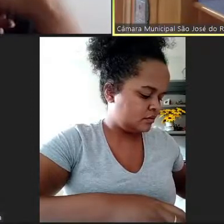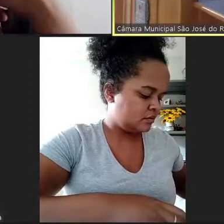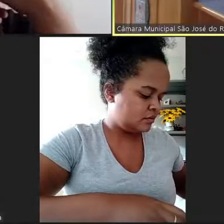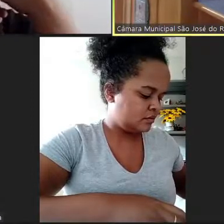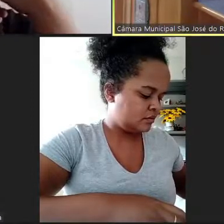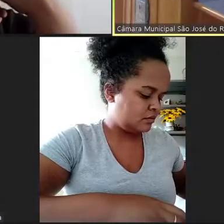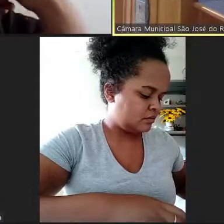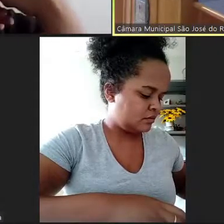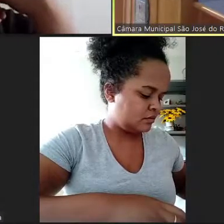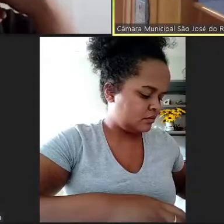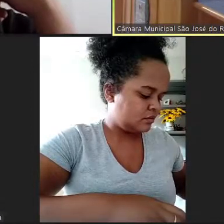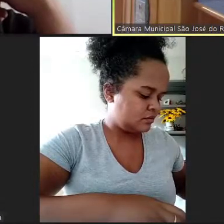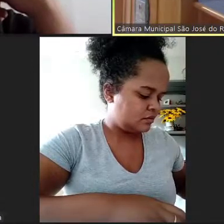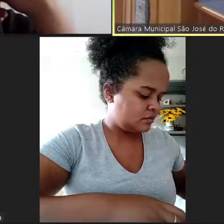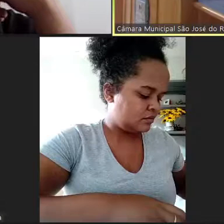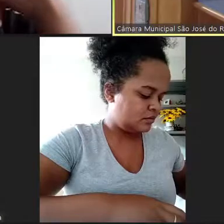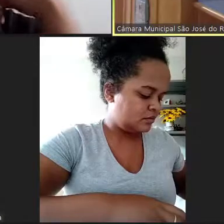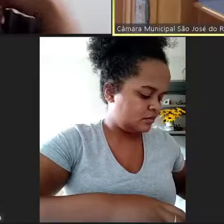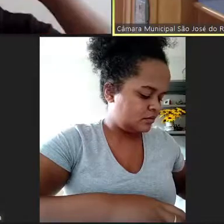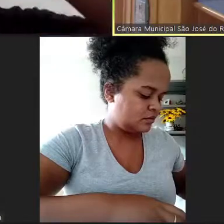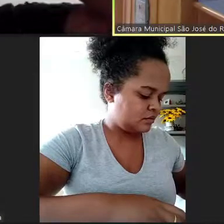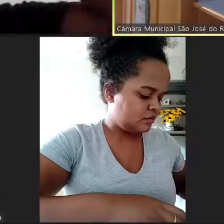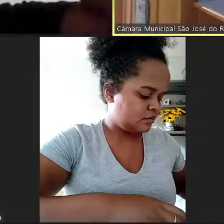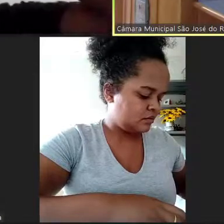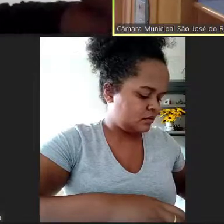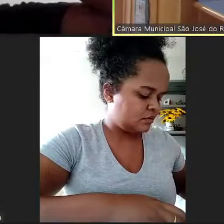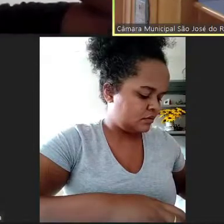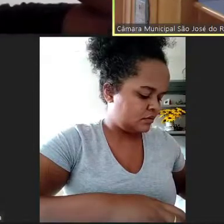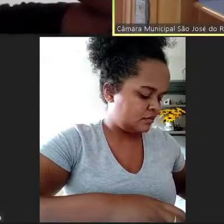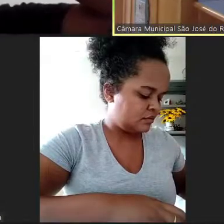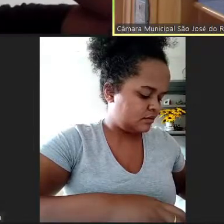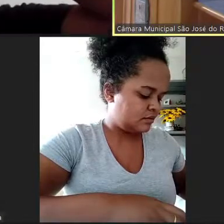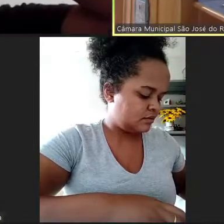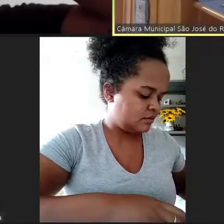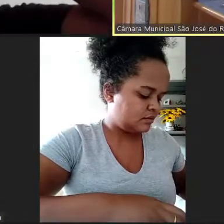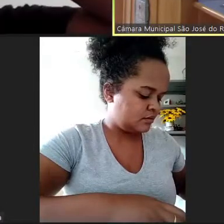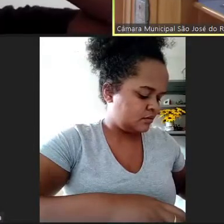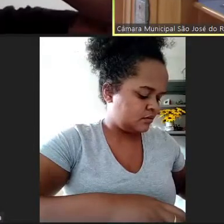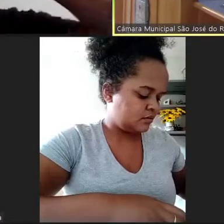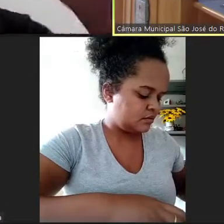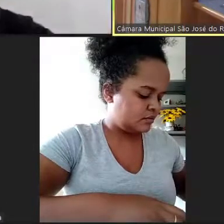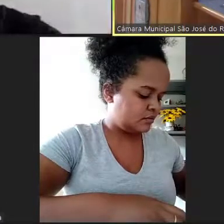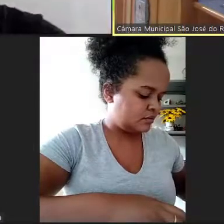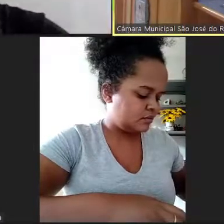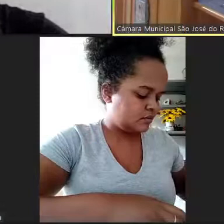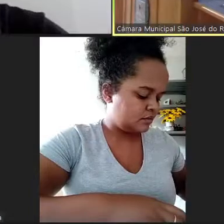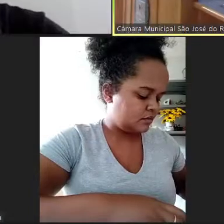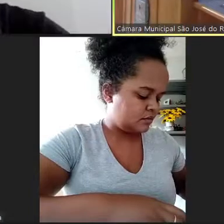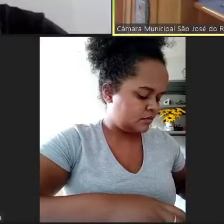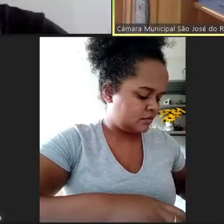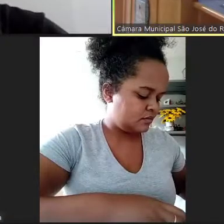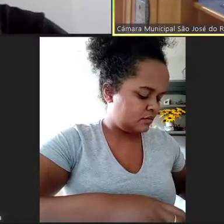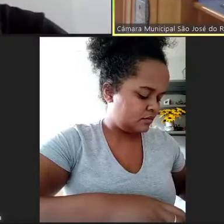abertura de crédito adicional especial no orçamento do programa do município, por superávit financeiro referente aos recursos recebidos no